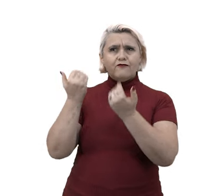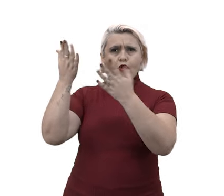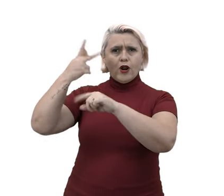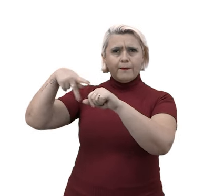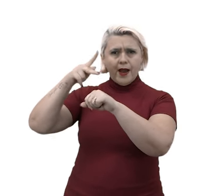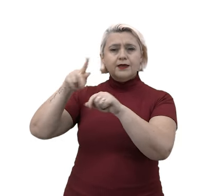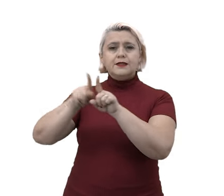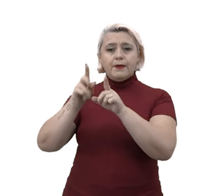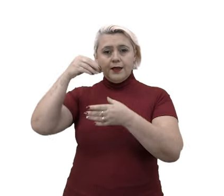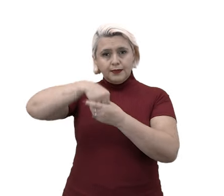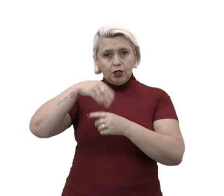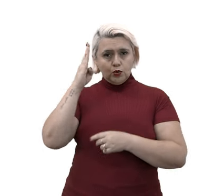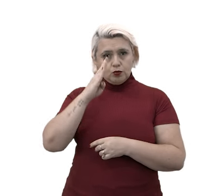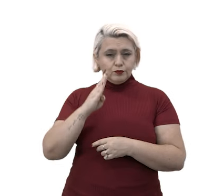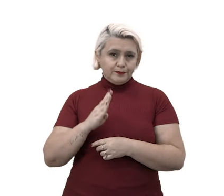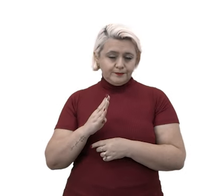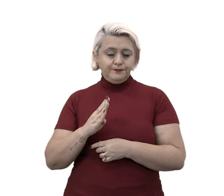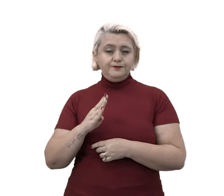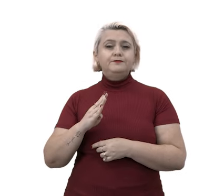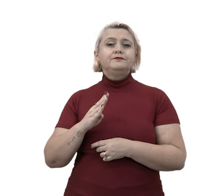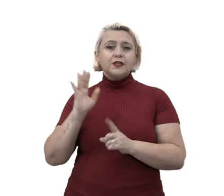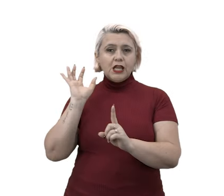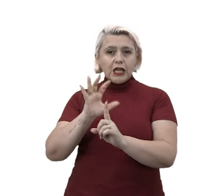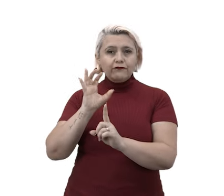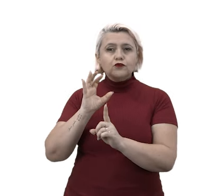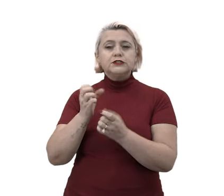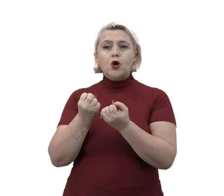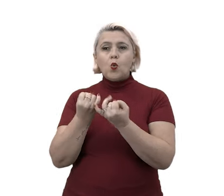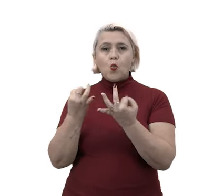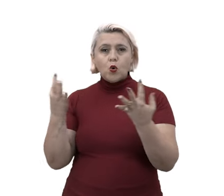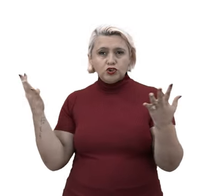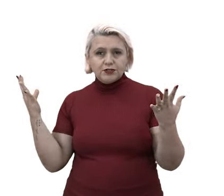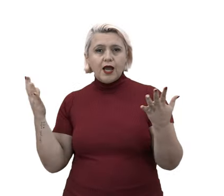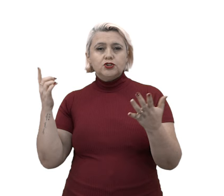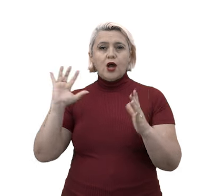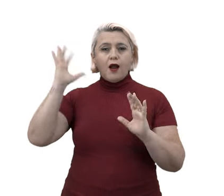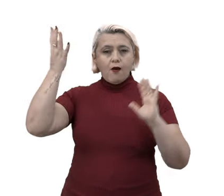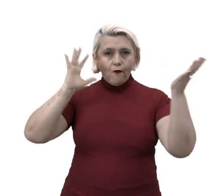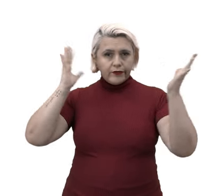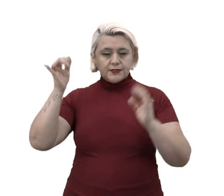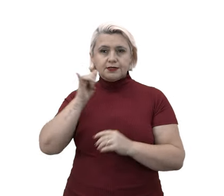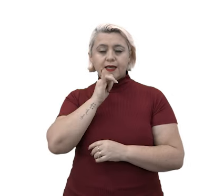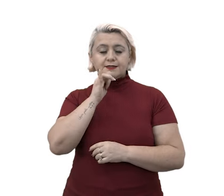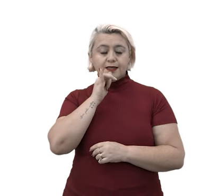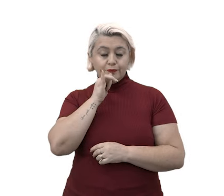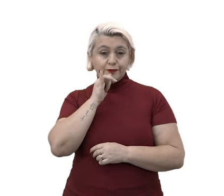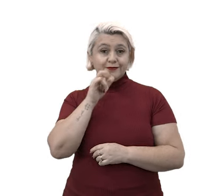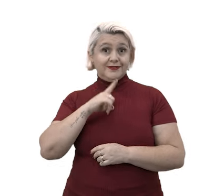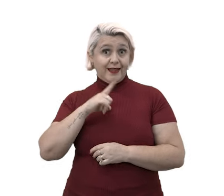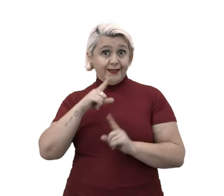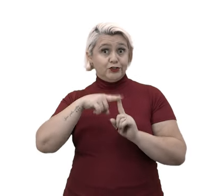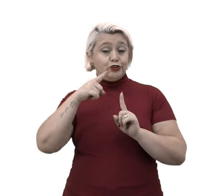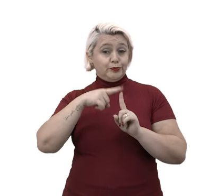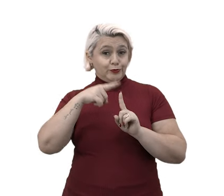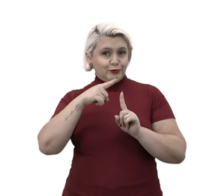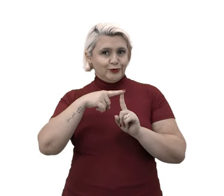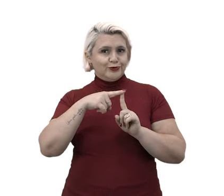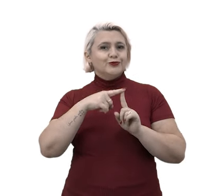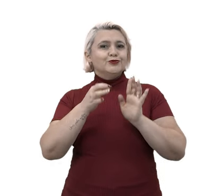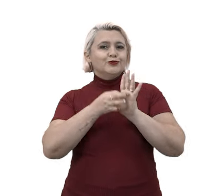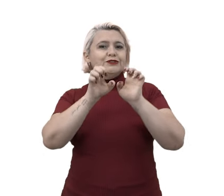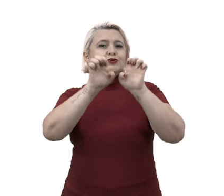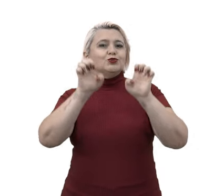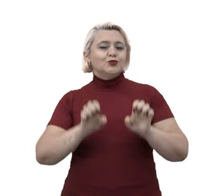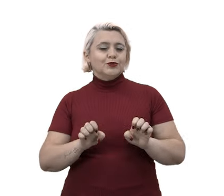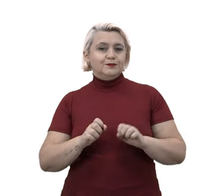influenciam na quantidade de manifestações ocorrentes. Como exemplo, e aí vem esse tipo de estrutura,